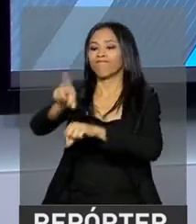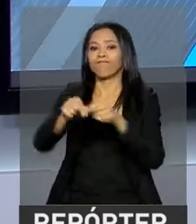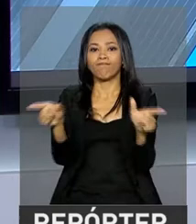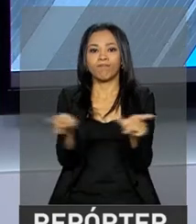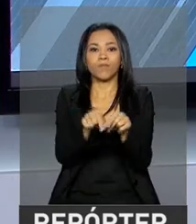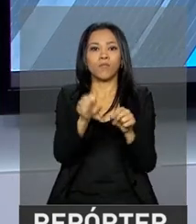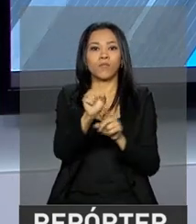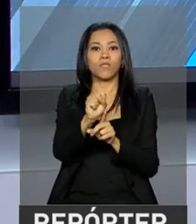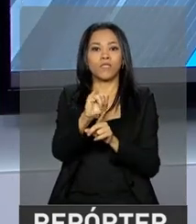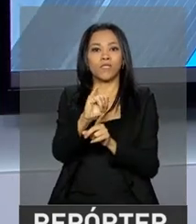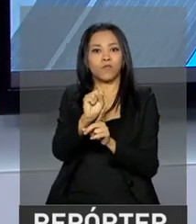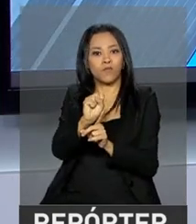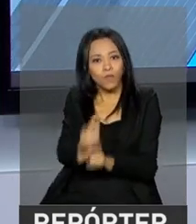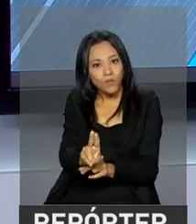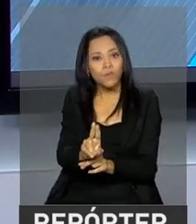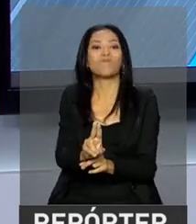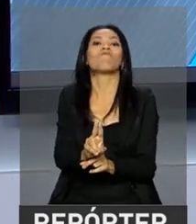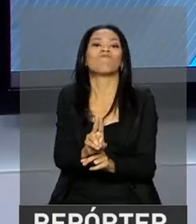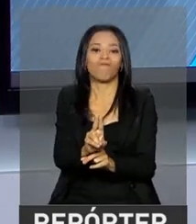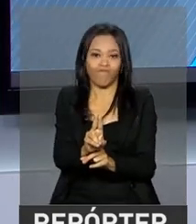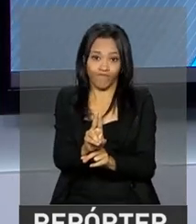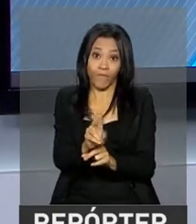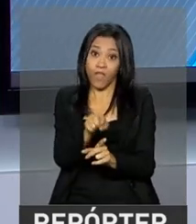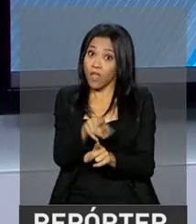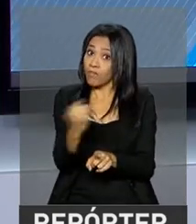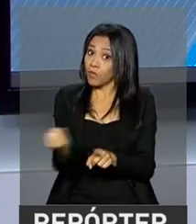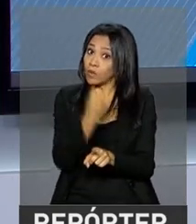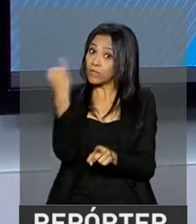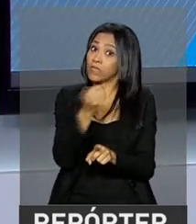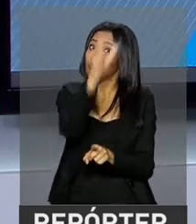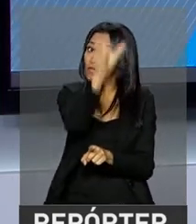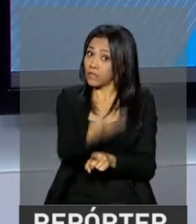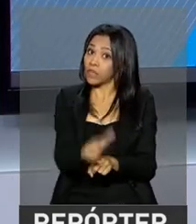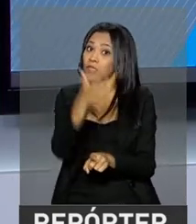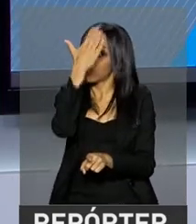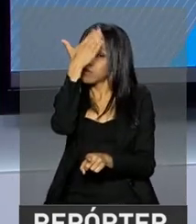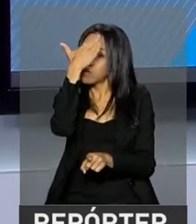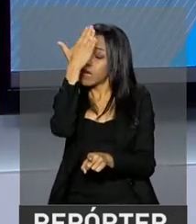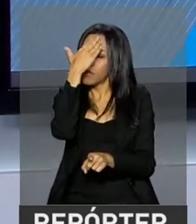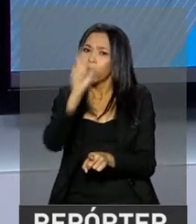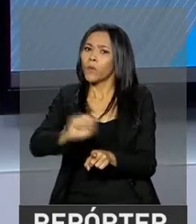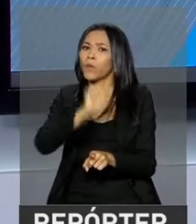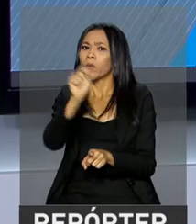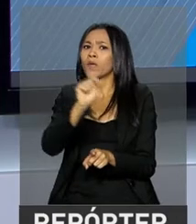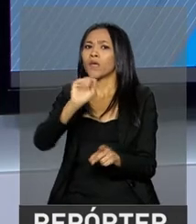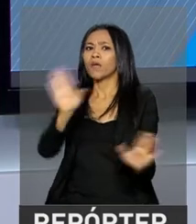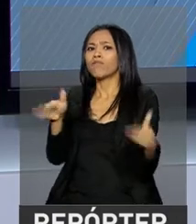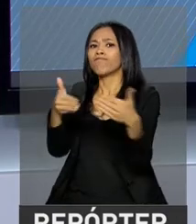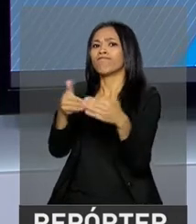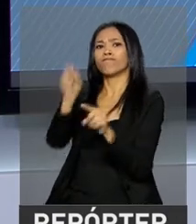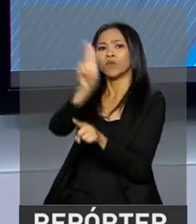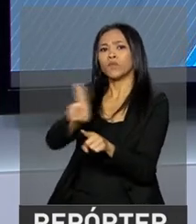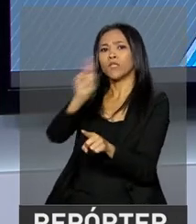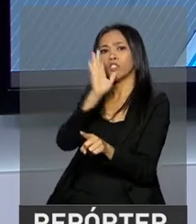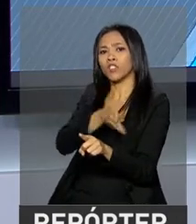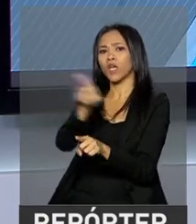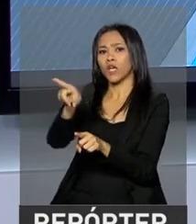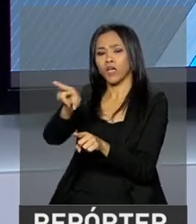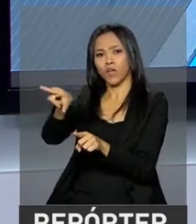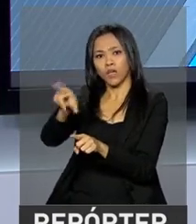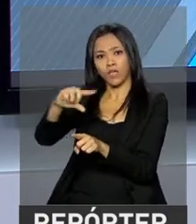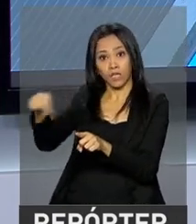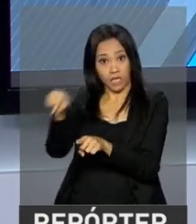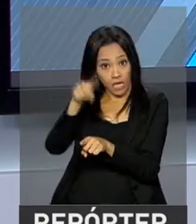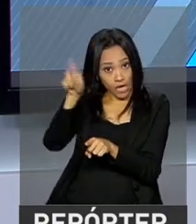SISU, que é o Sistema de Seleção Unificada. É importante o candidato verificar, junto à instituição para a qual foi selecionado,